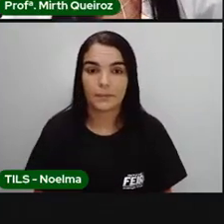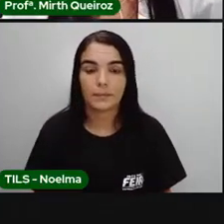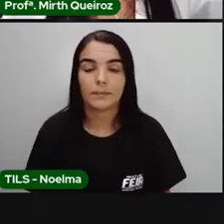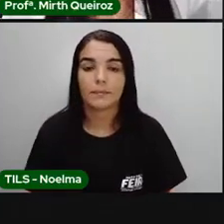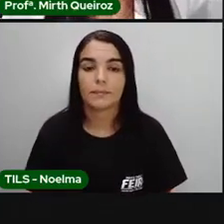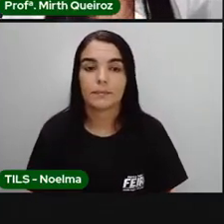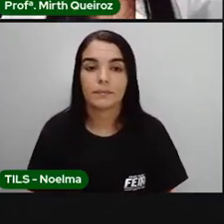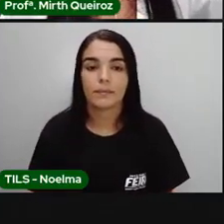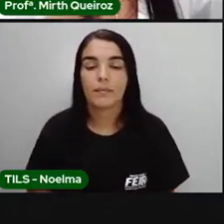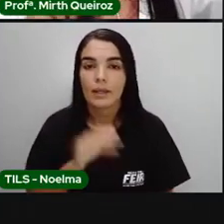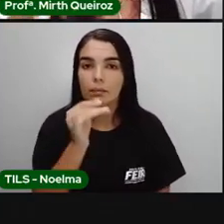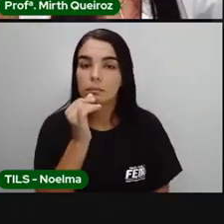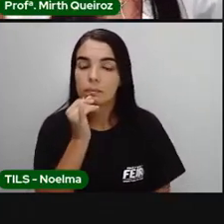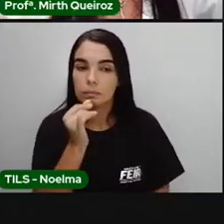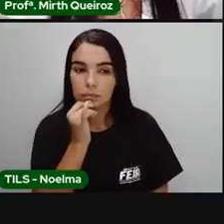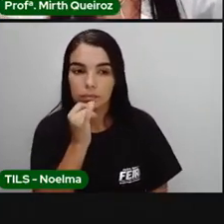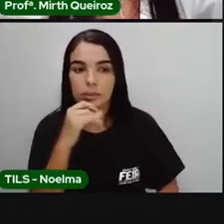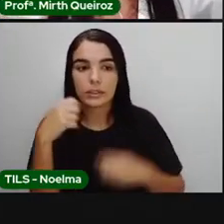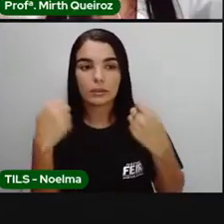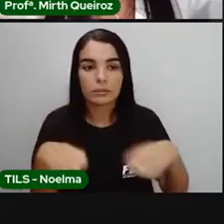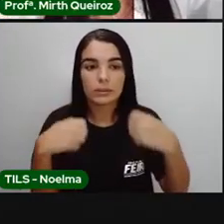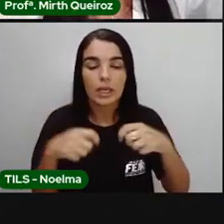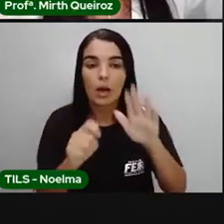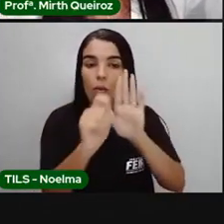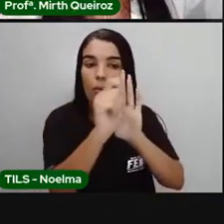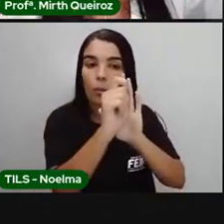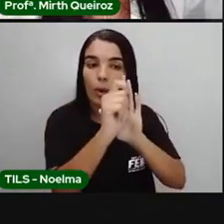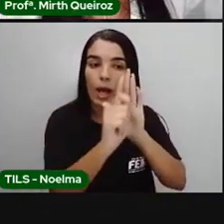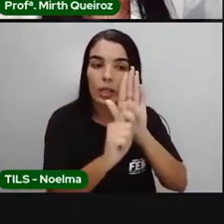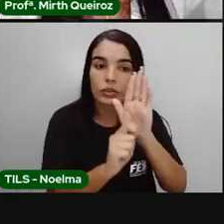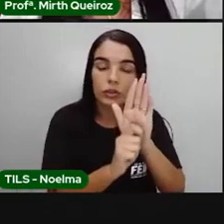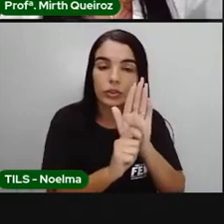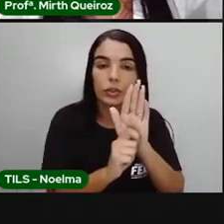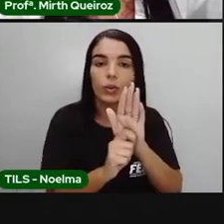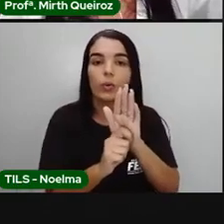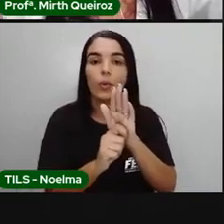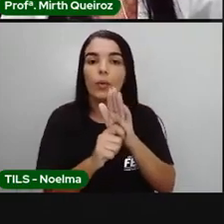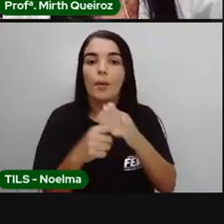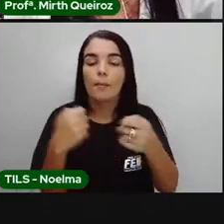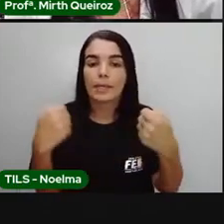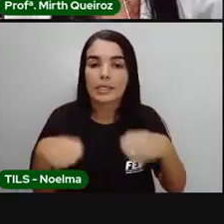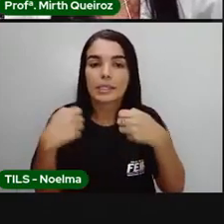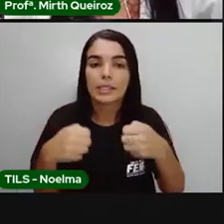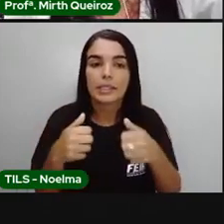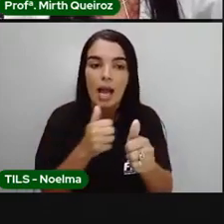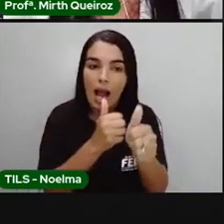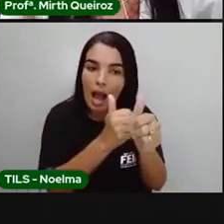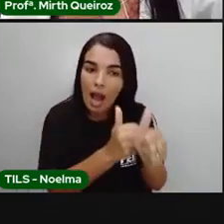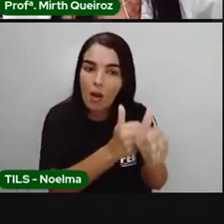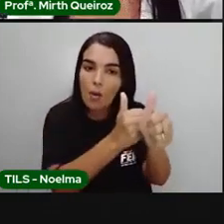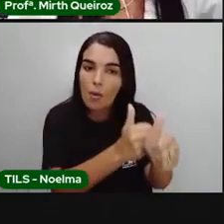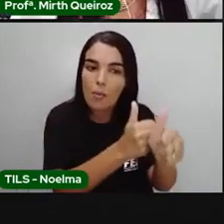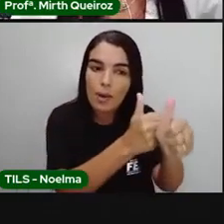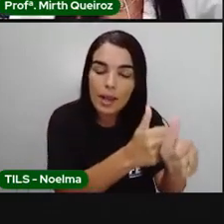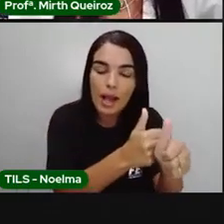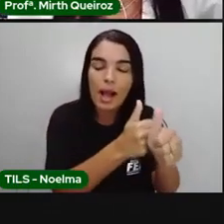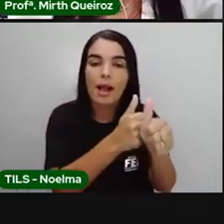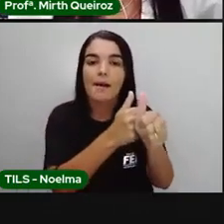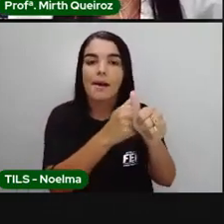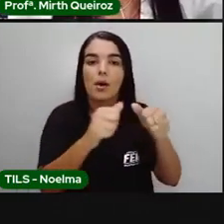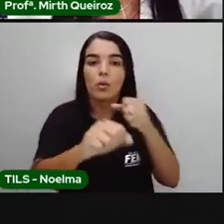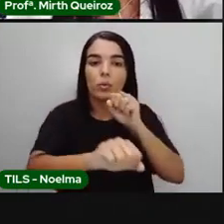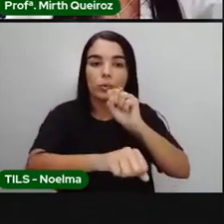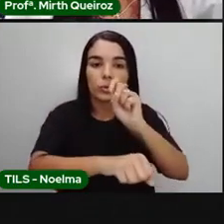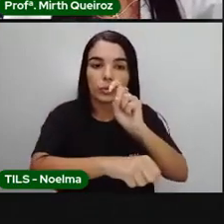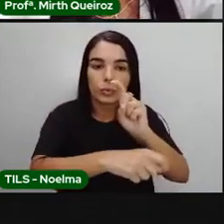podem fazer uma frase que não são todas as palavras que vão mudar. Mas todas aquelas palavras que têm relação com